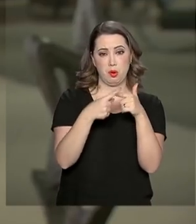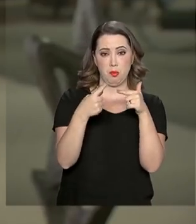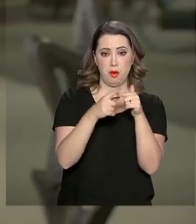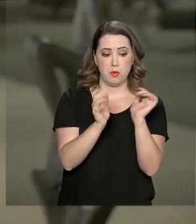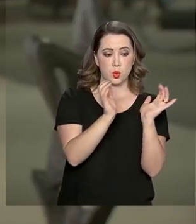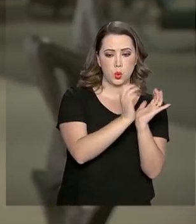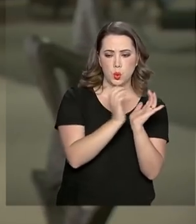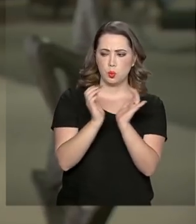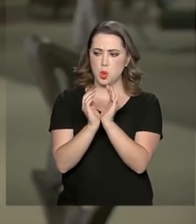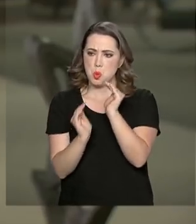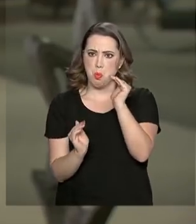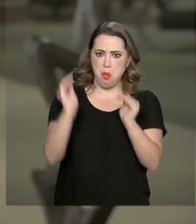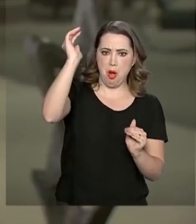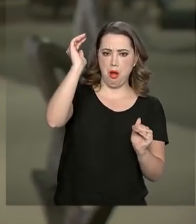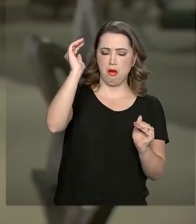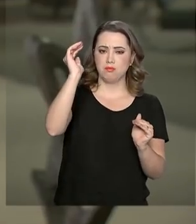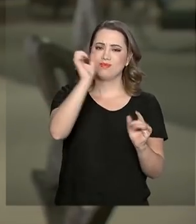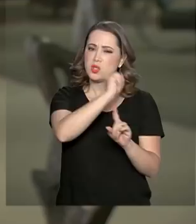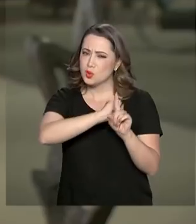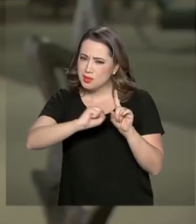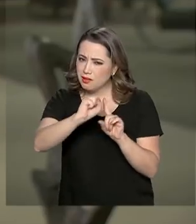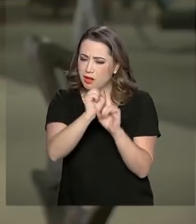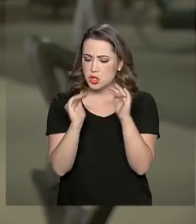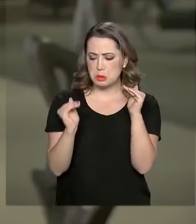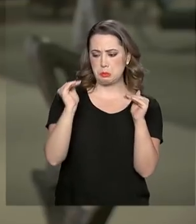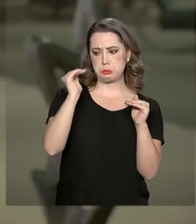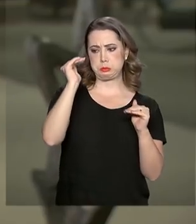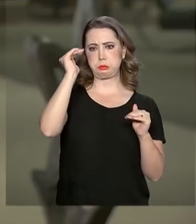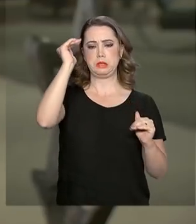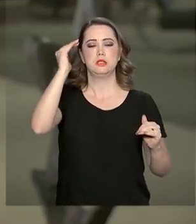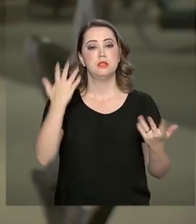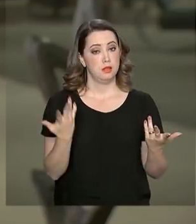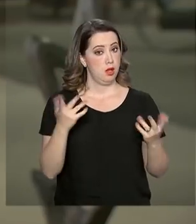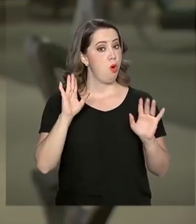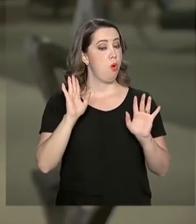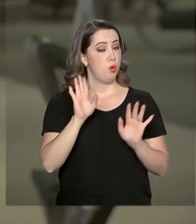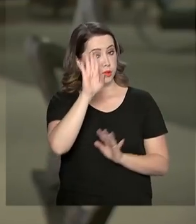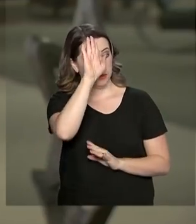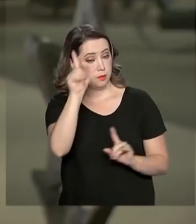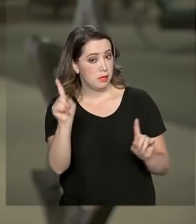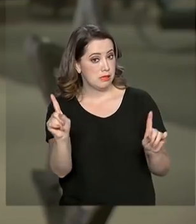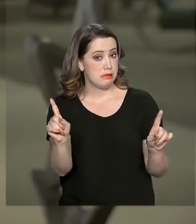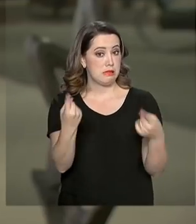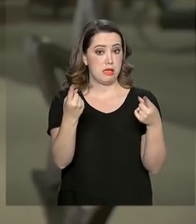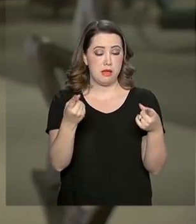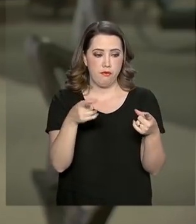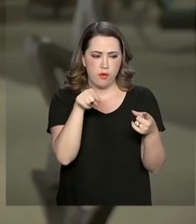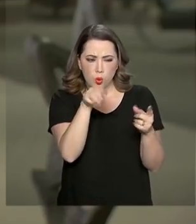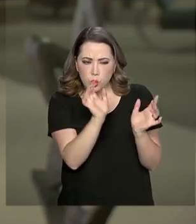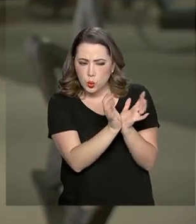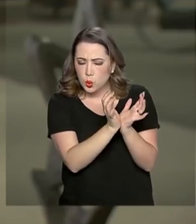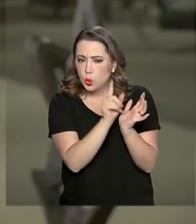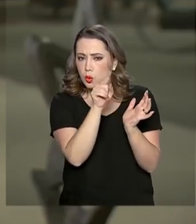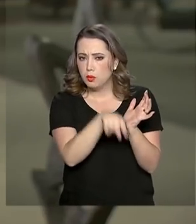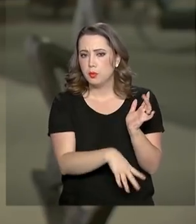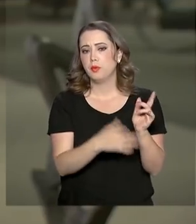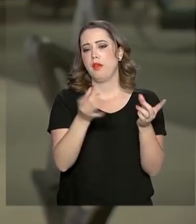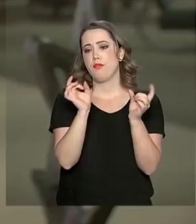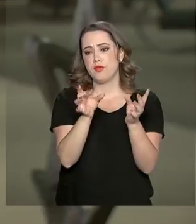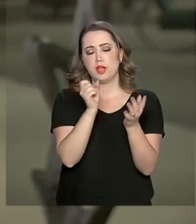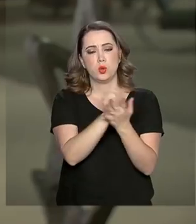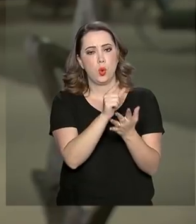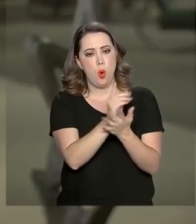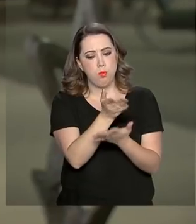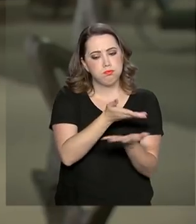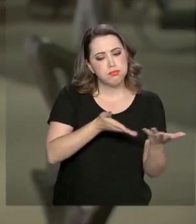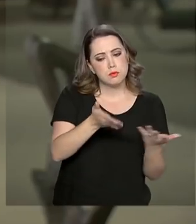Segundo o porta-voz Otávio Rego Barros, os principais desafios do bloco são o comércio internacional e as tensões comerciais